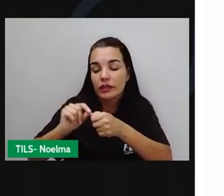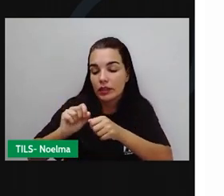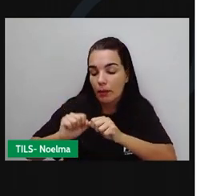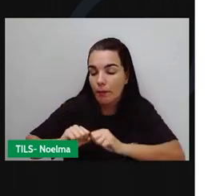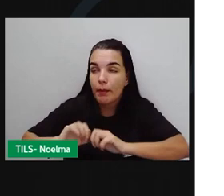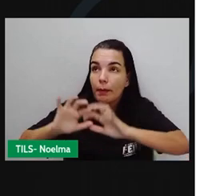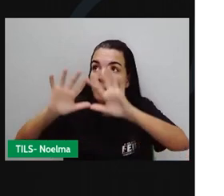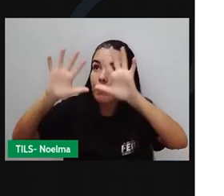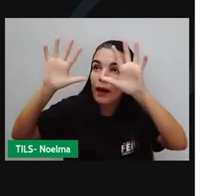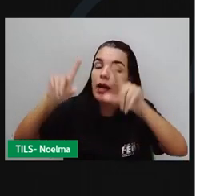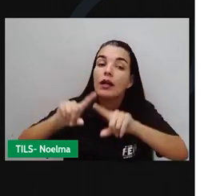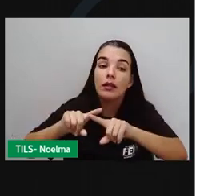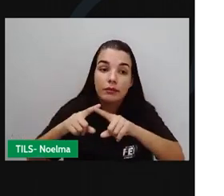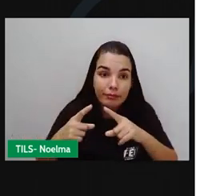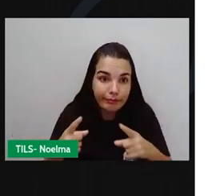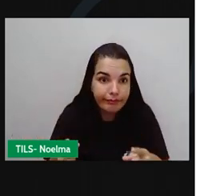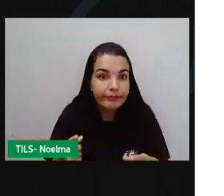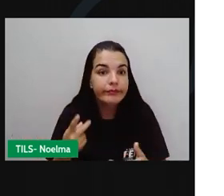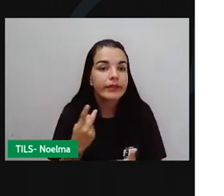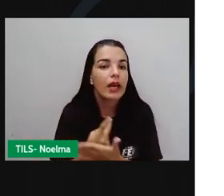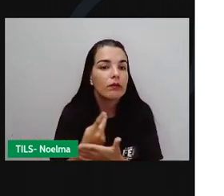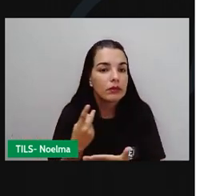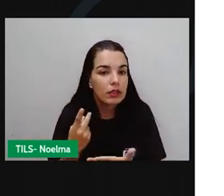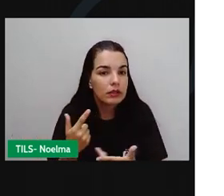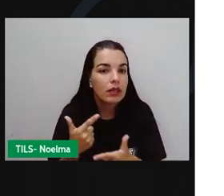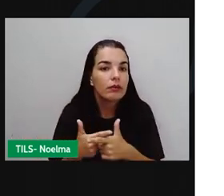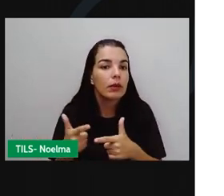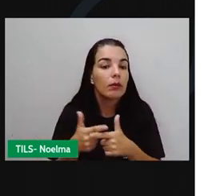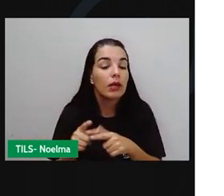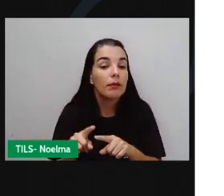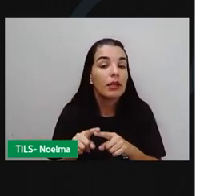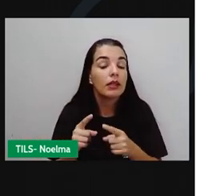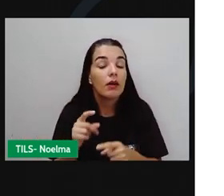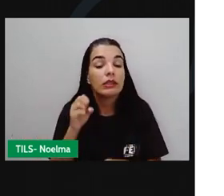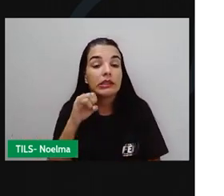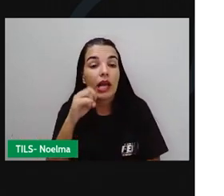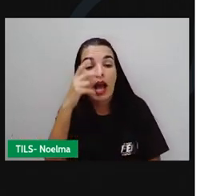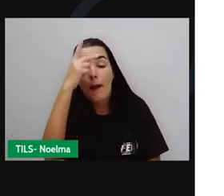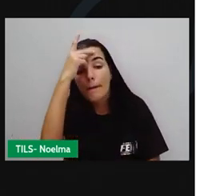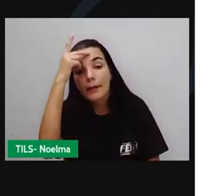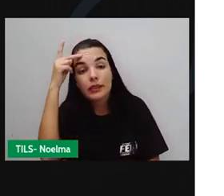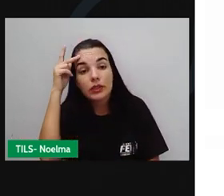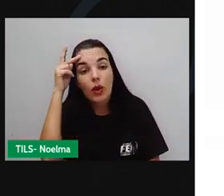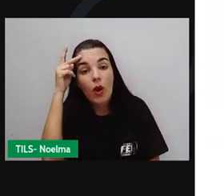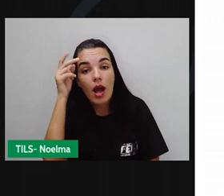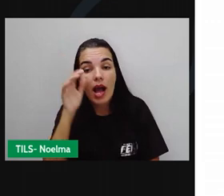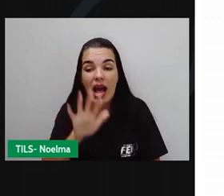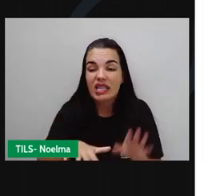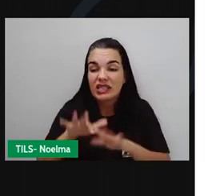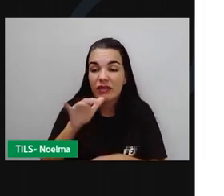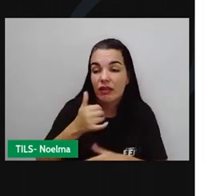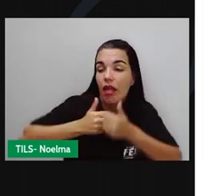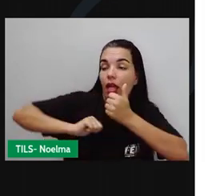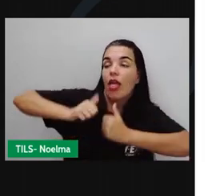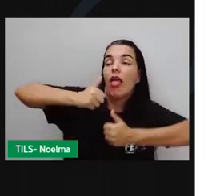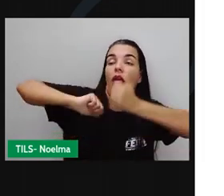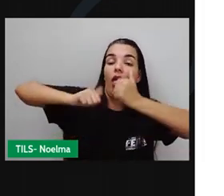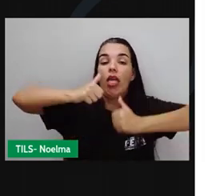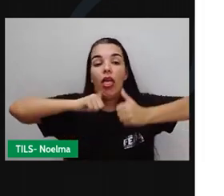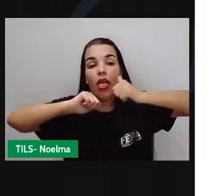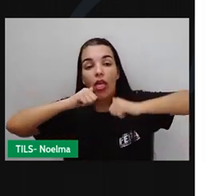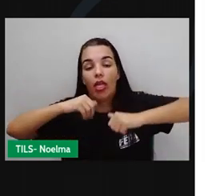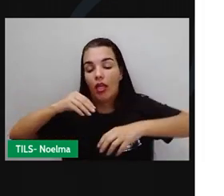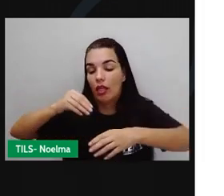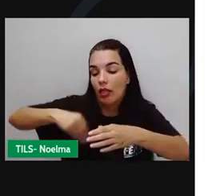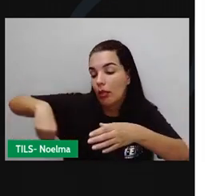dos fogos. Mesmo assim, nós tivemos acidentes. Você imagina com uma pessoa que está muitas vezes ali alcoolizada, né? Na festa, ali